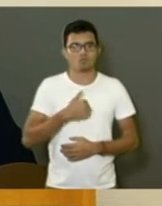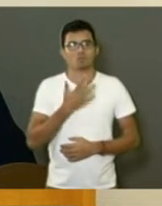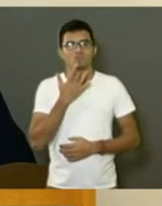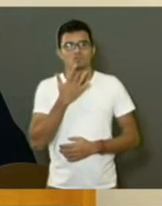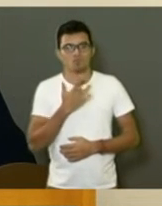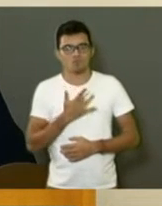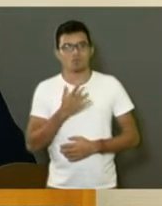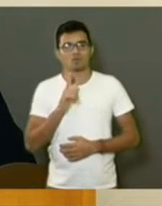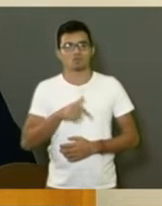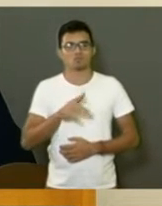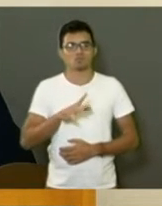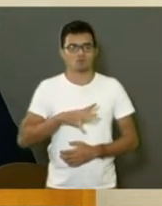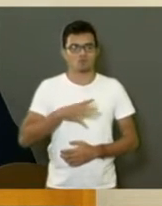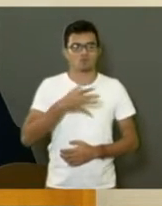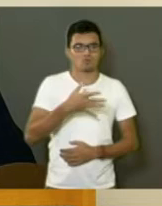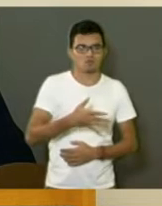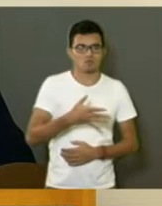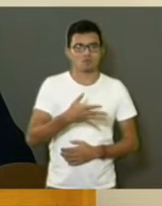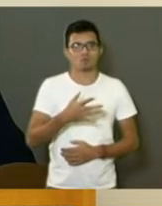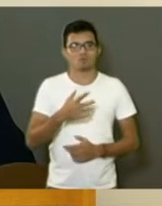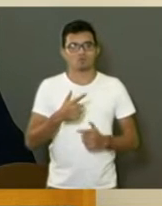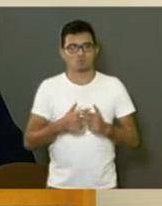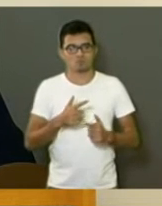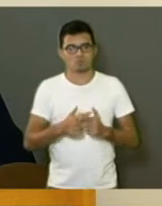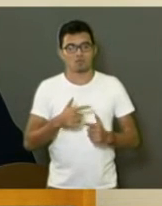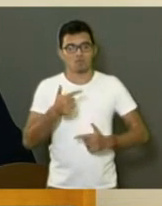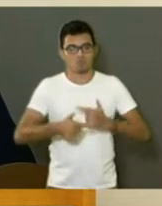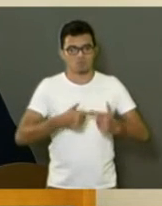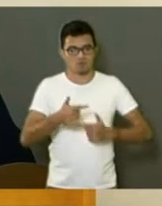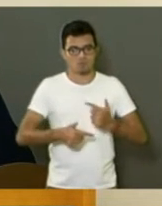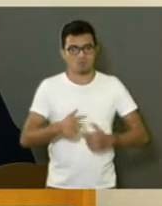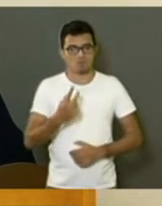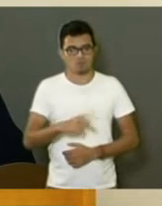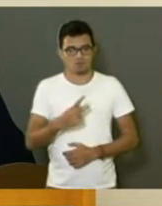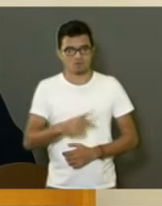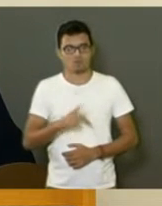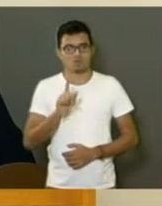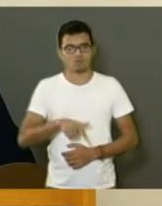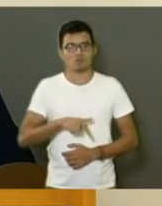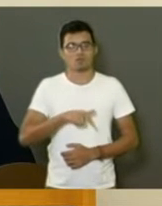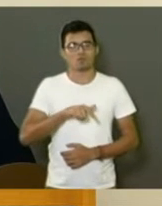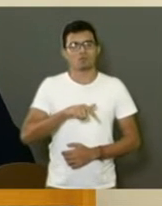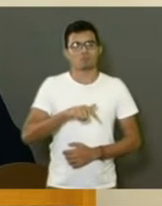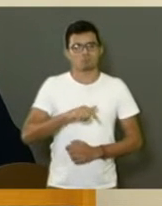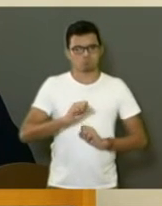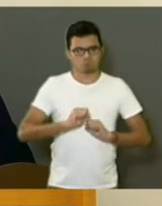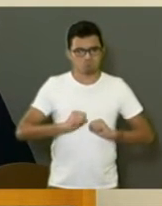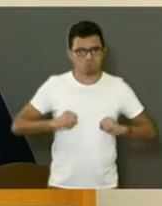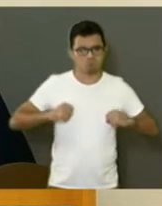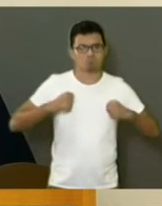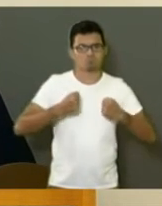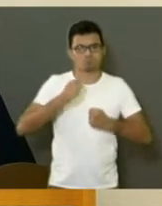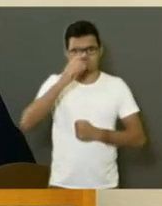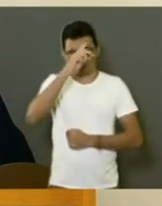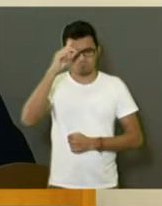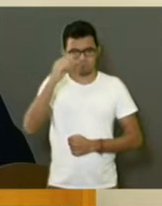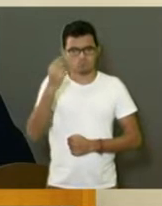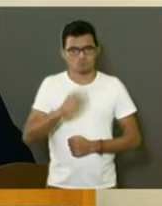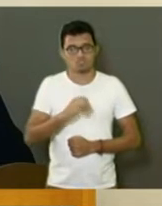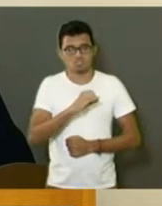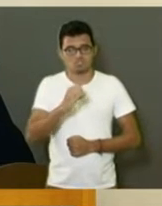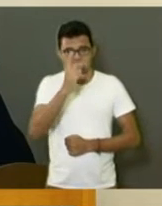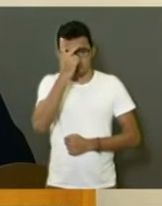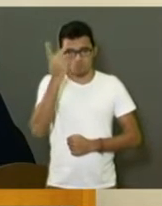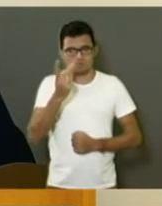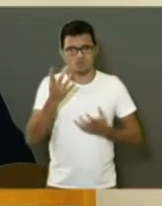essa coragem, que o trabalho aqui, ele é árduo. Quem tiver vontade, coragem, determinação